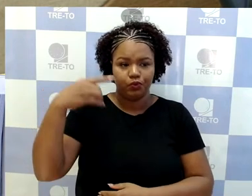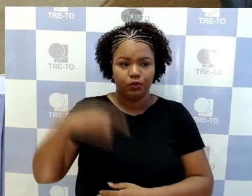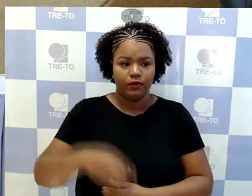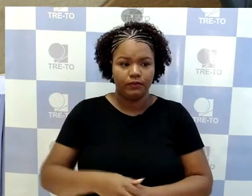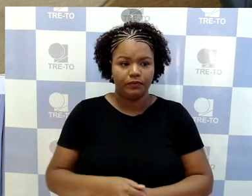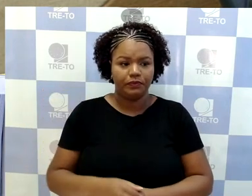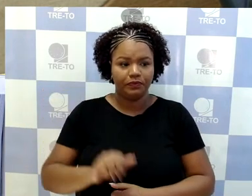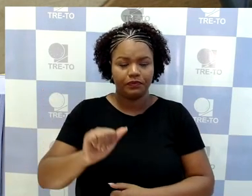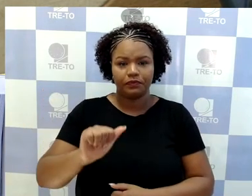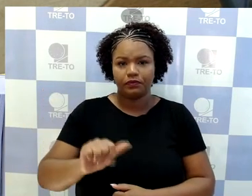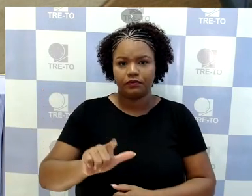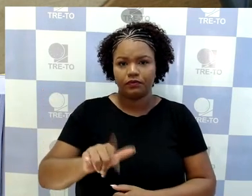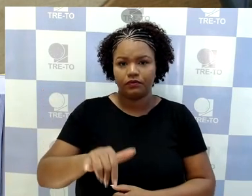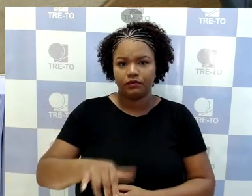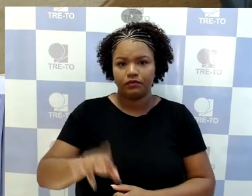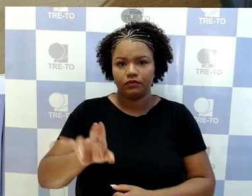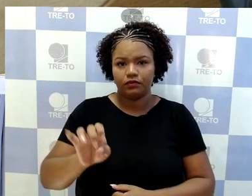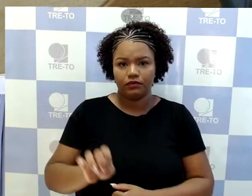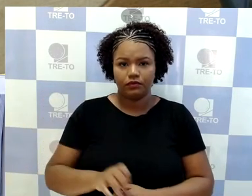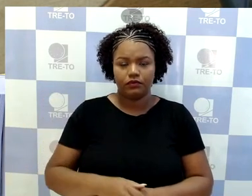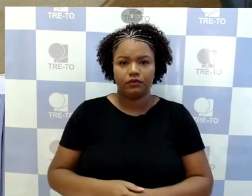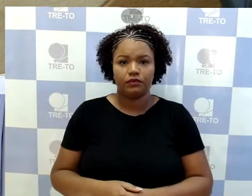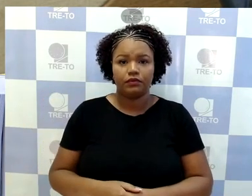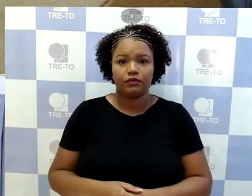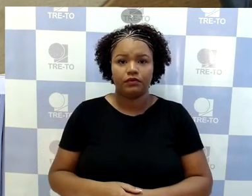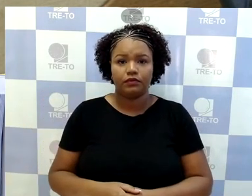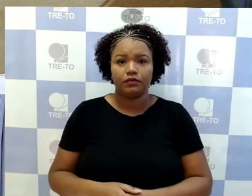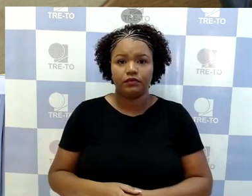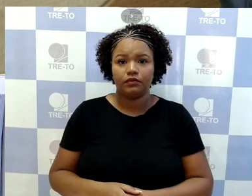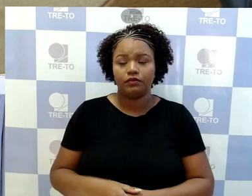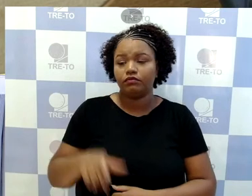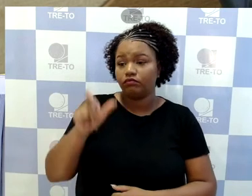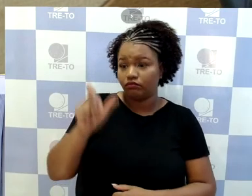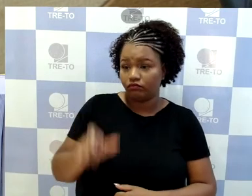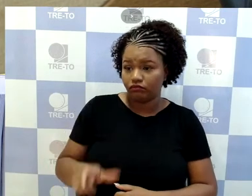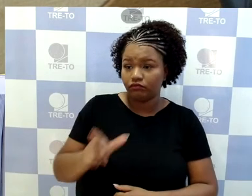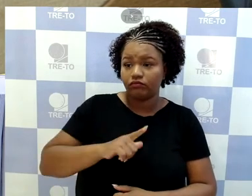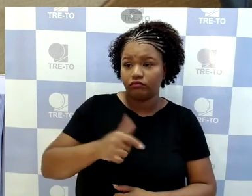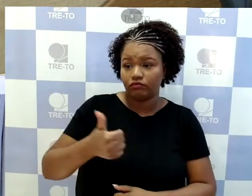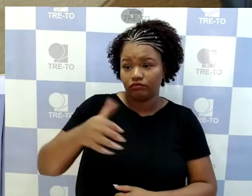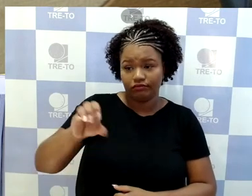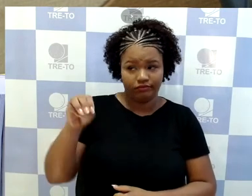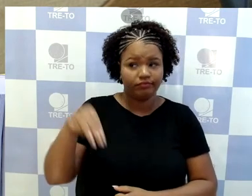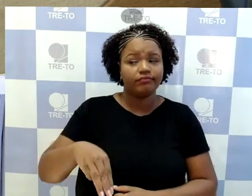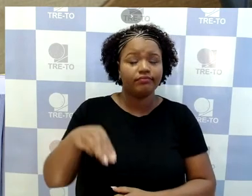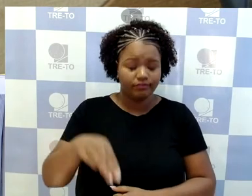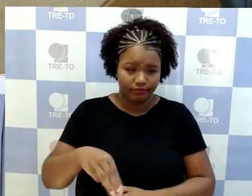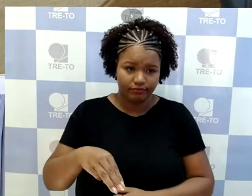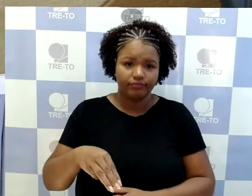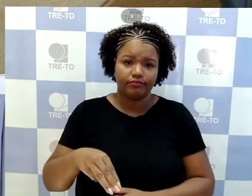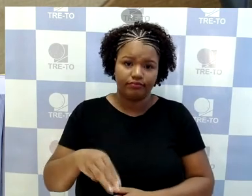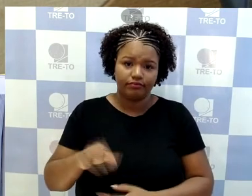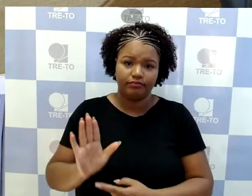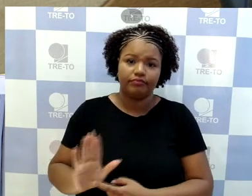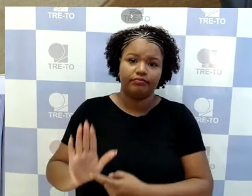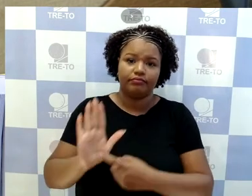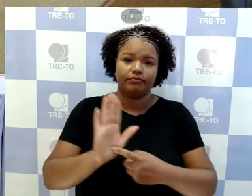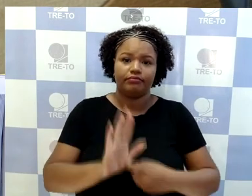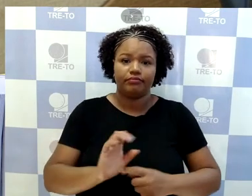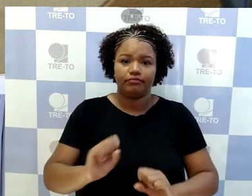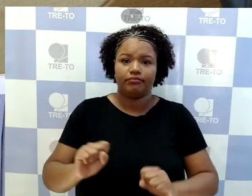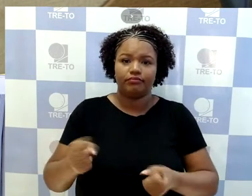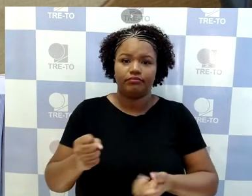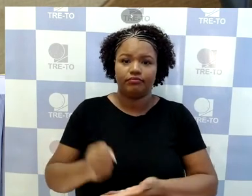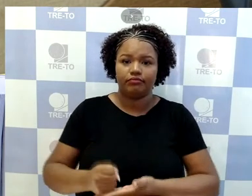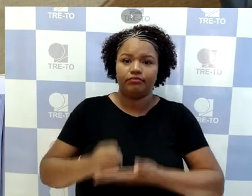Aline Ranieri. V. Exª, doutora Aline, tem 10 minutos para apresentar a sua sustentação oral.